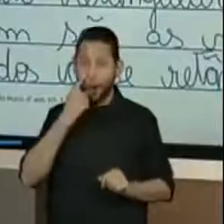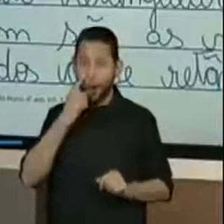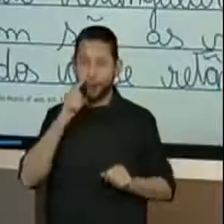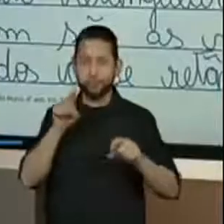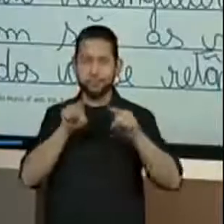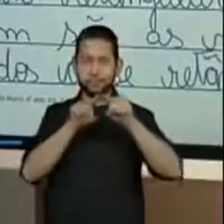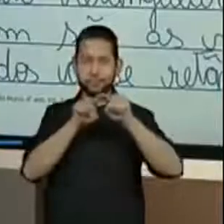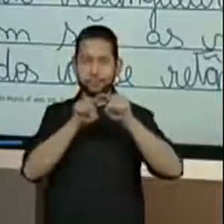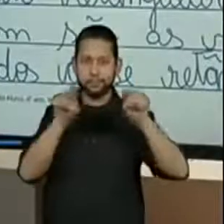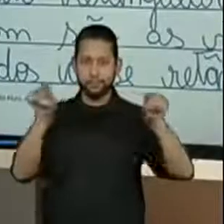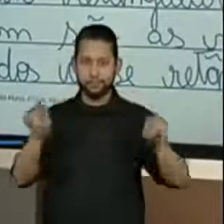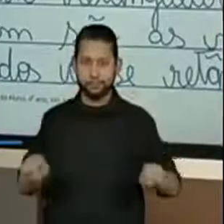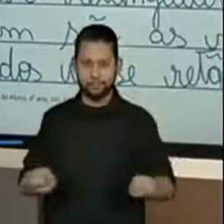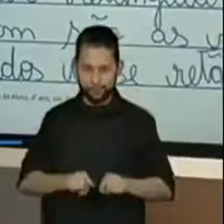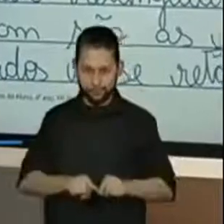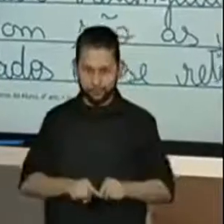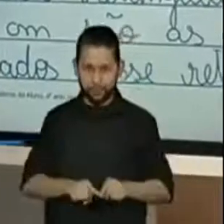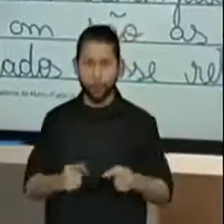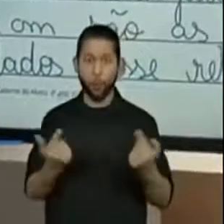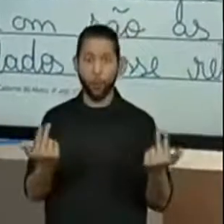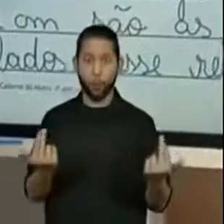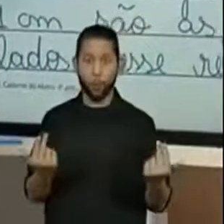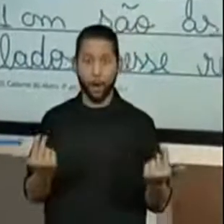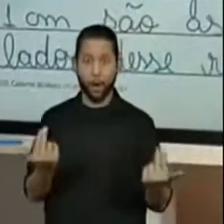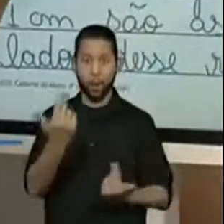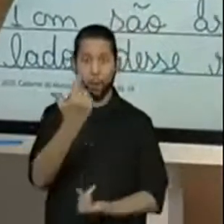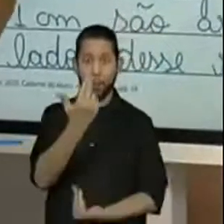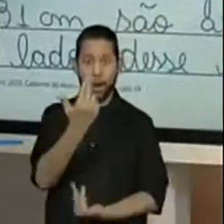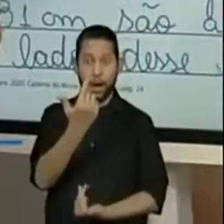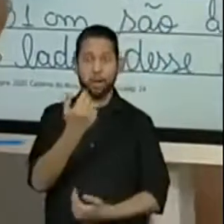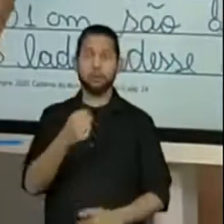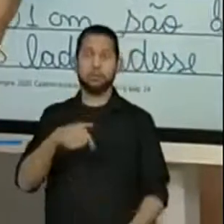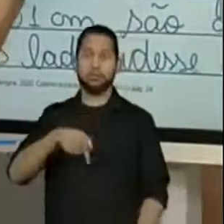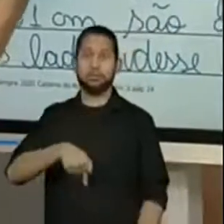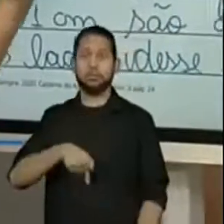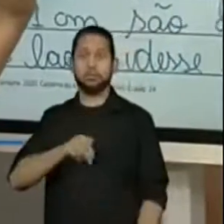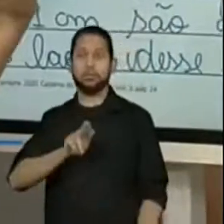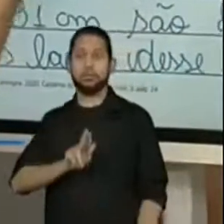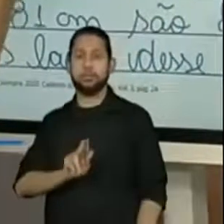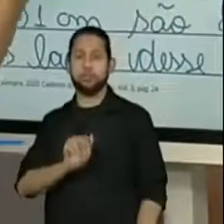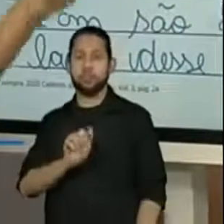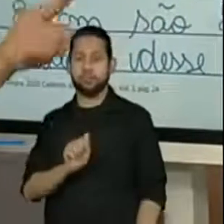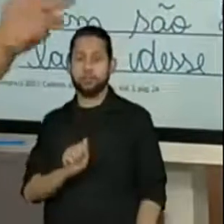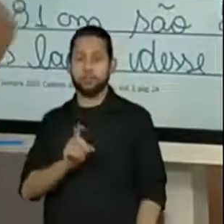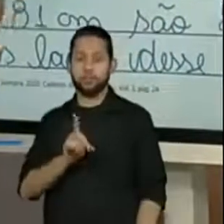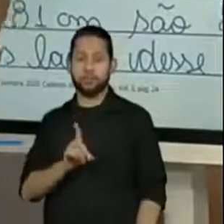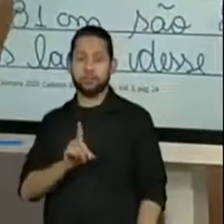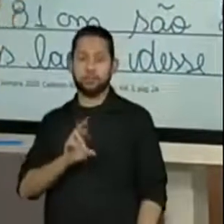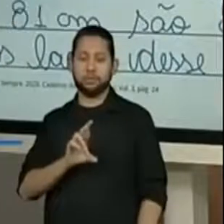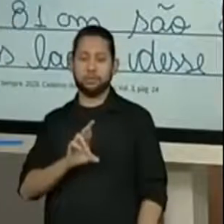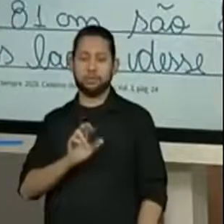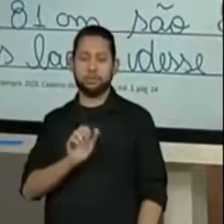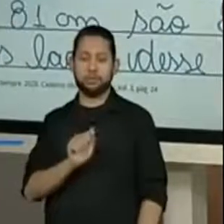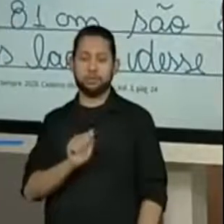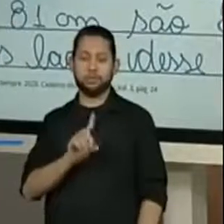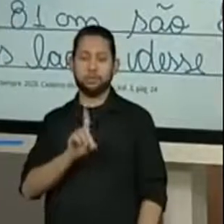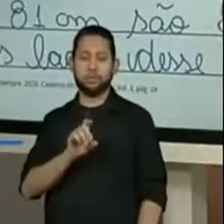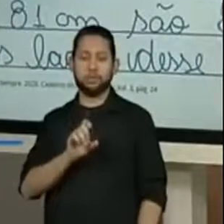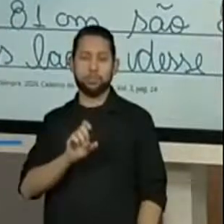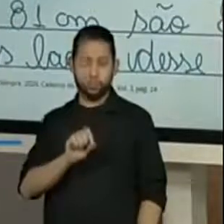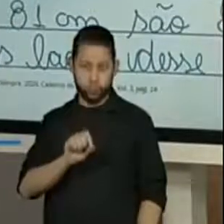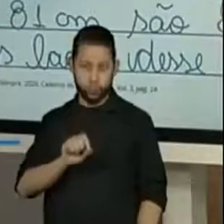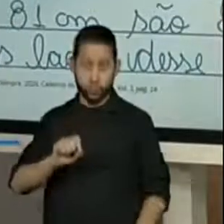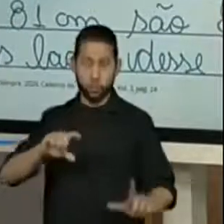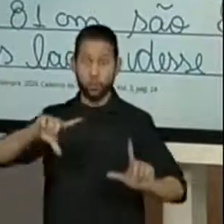os quatro lados são iguais e que aqui nessa obra a gente consegue verificar e evidenciar que não,